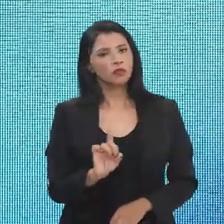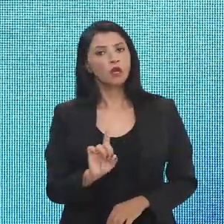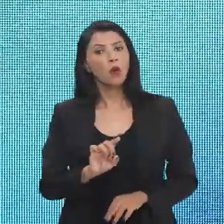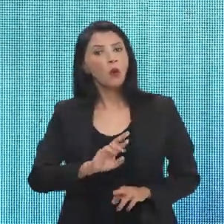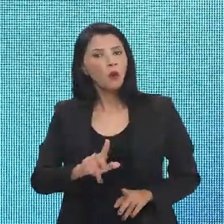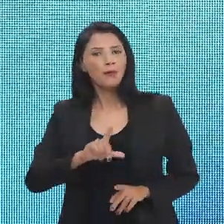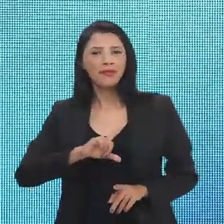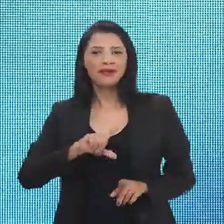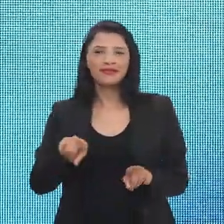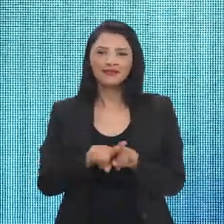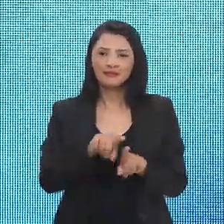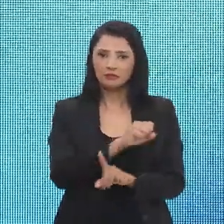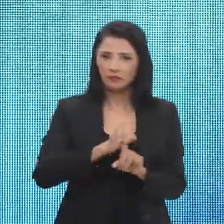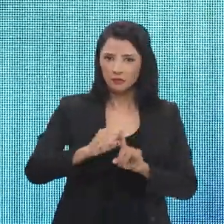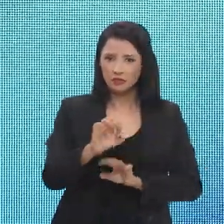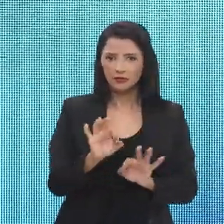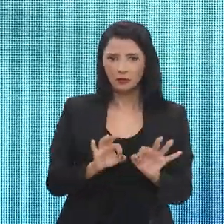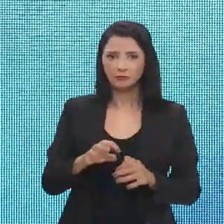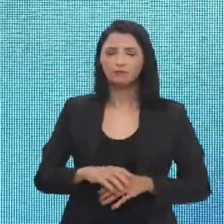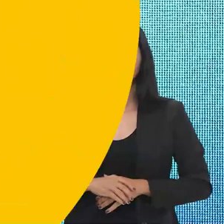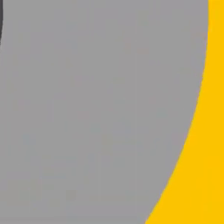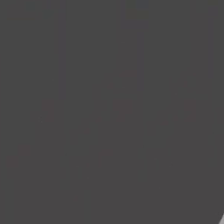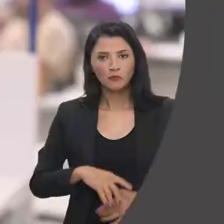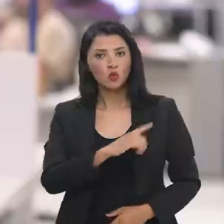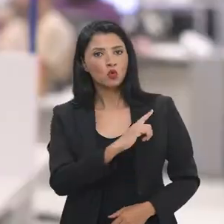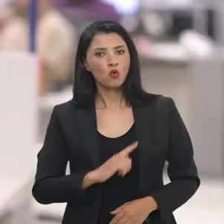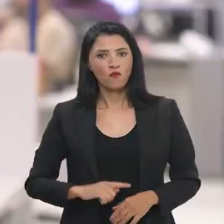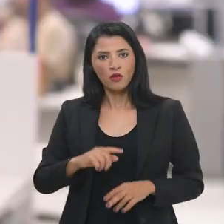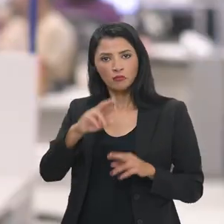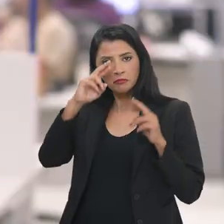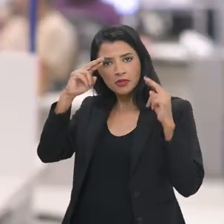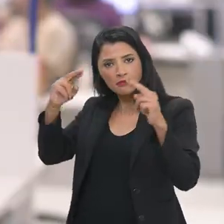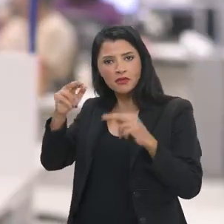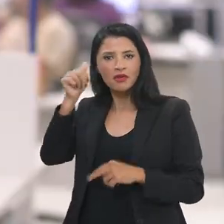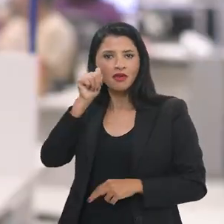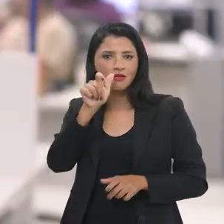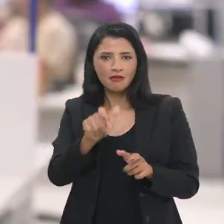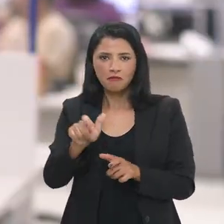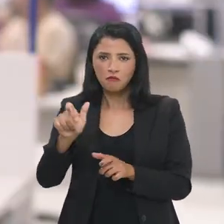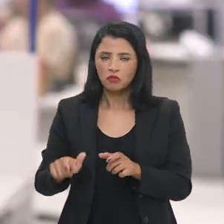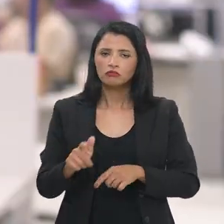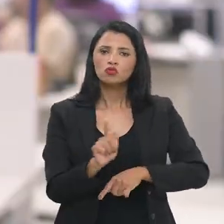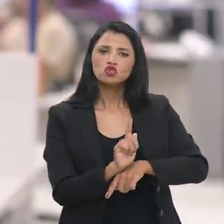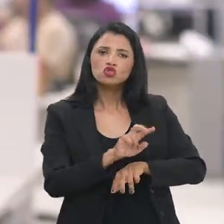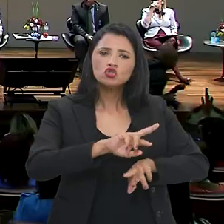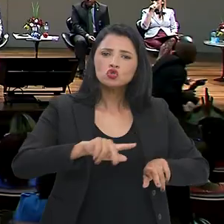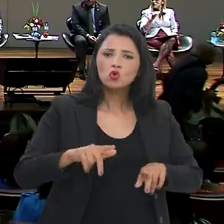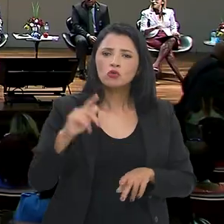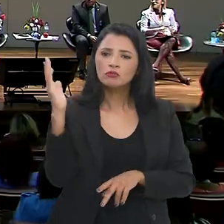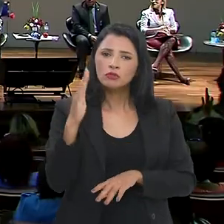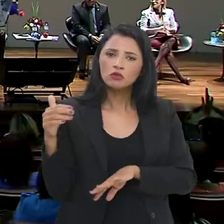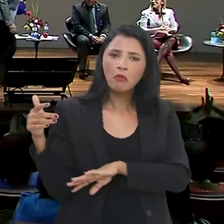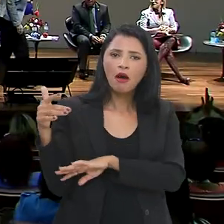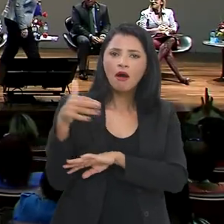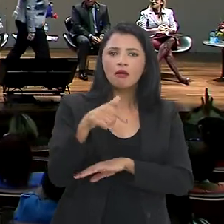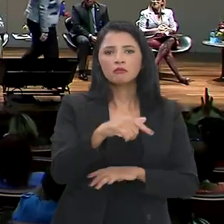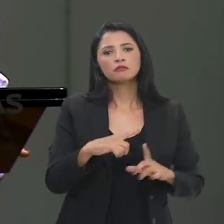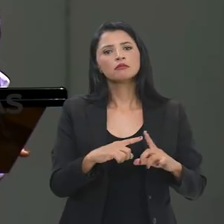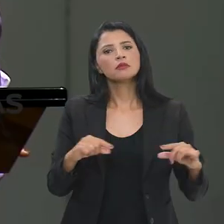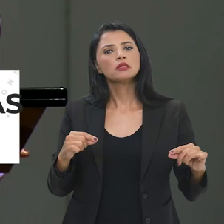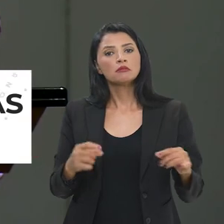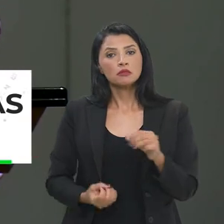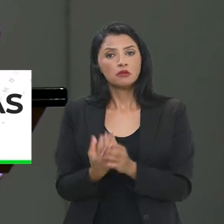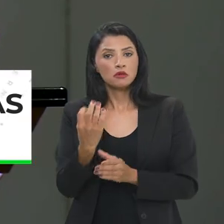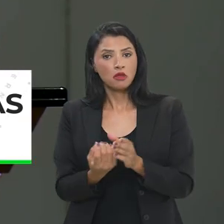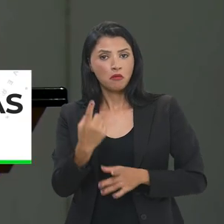governo, mas da sociedade organizada. Governo que respeita as mulheres. Gestoras públicas de todo o